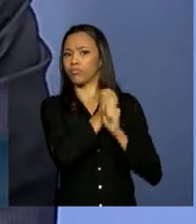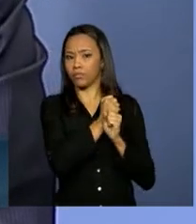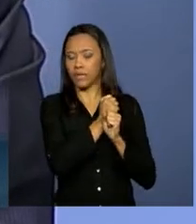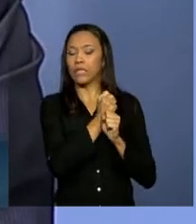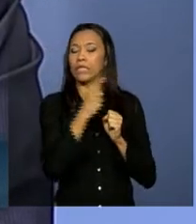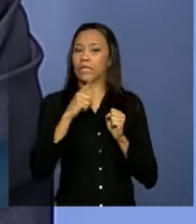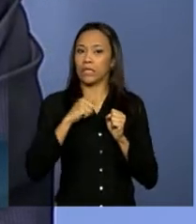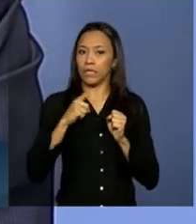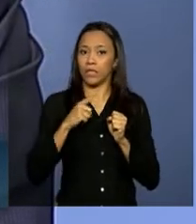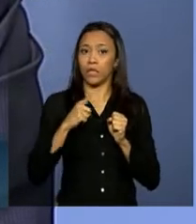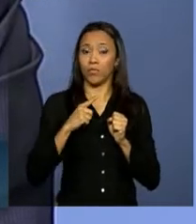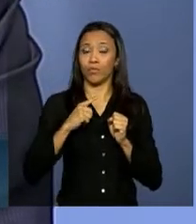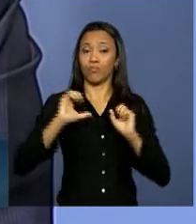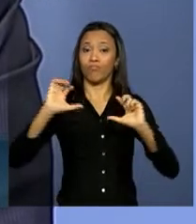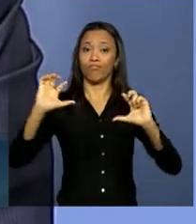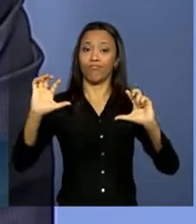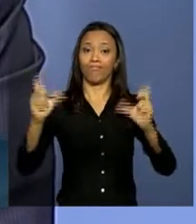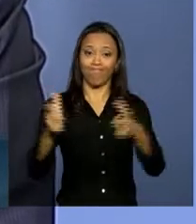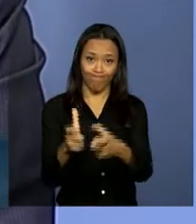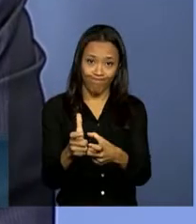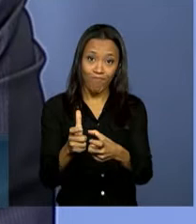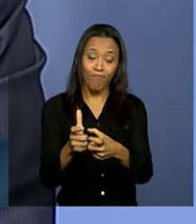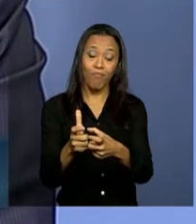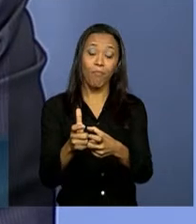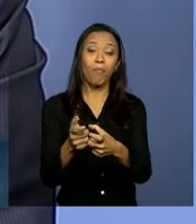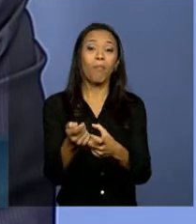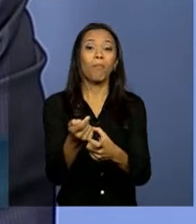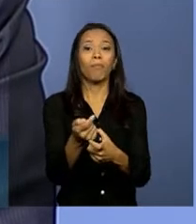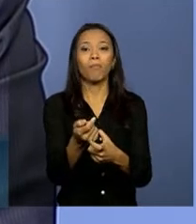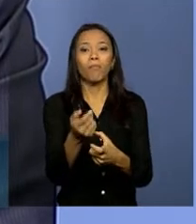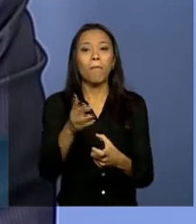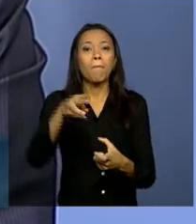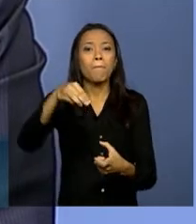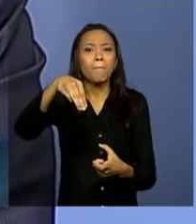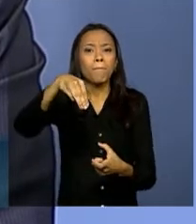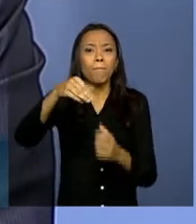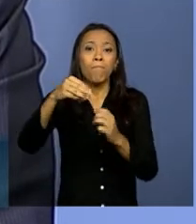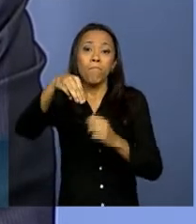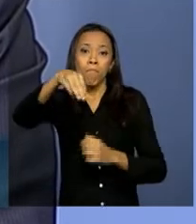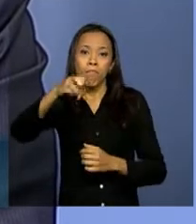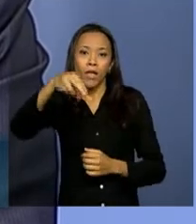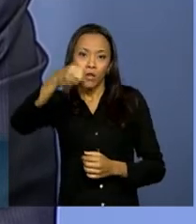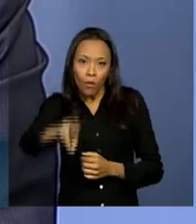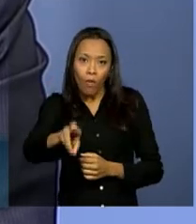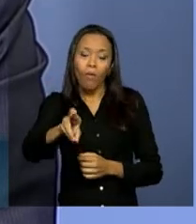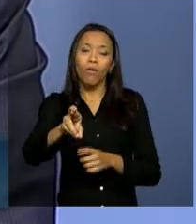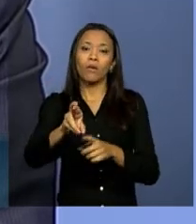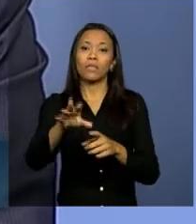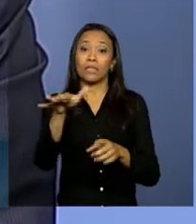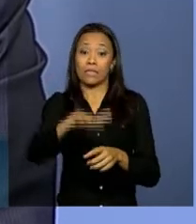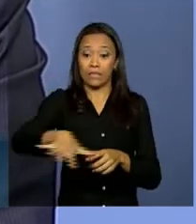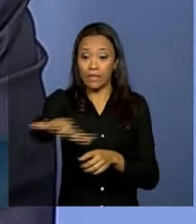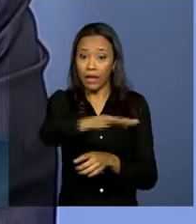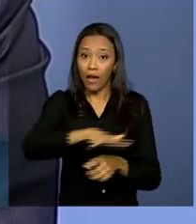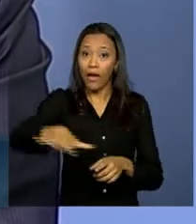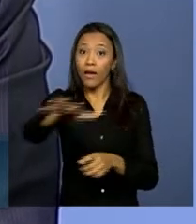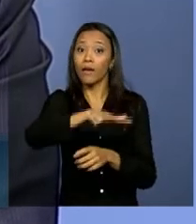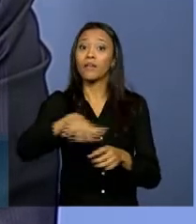muito menores no quanto da exportação de soja.